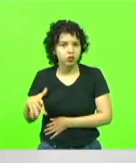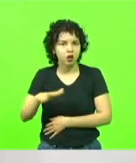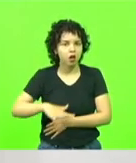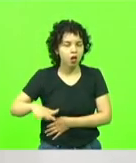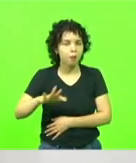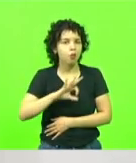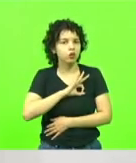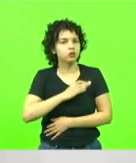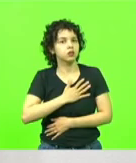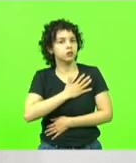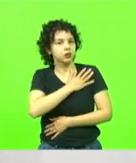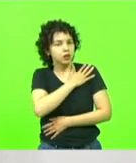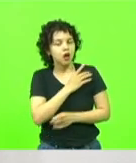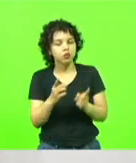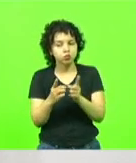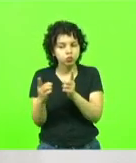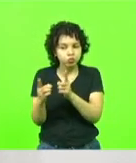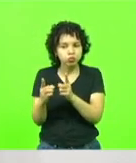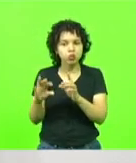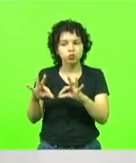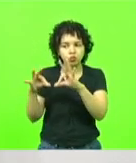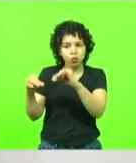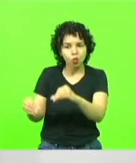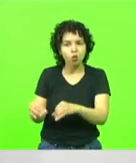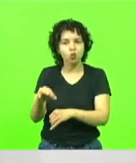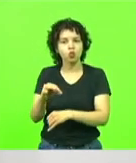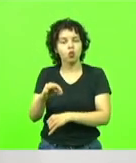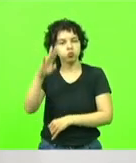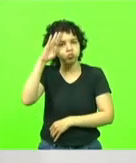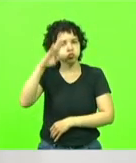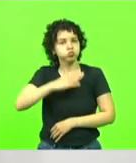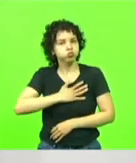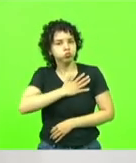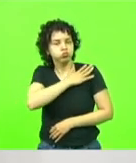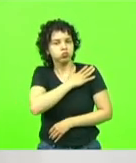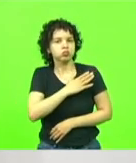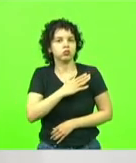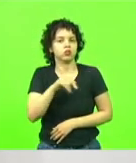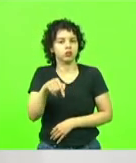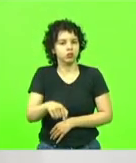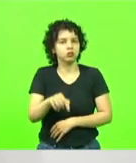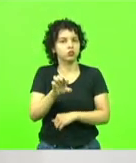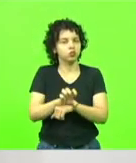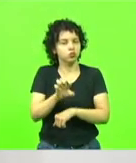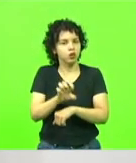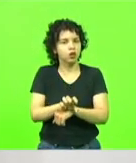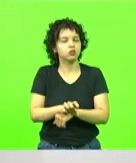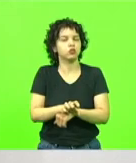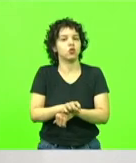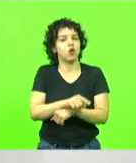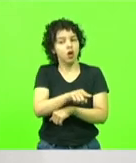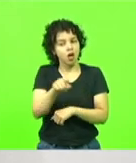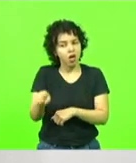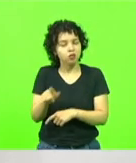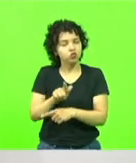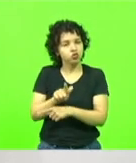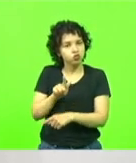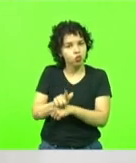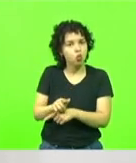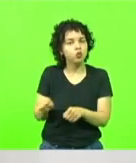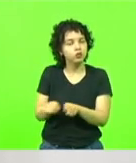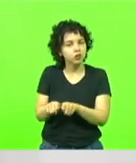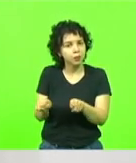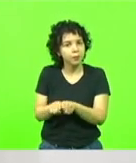militares estaduais. Nossas instituições militares, e consequentemente seus gestores e componentes, são